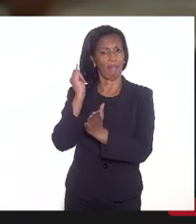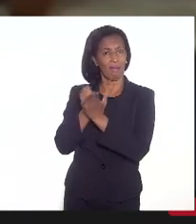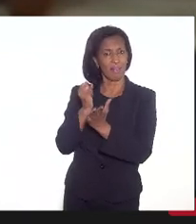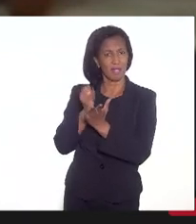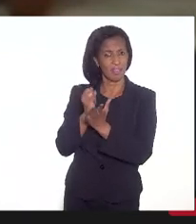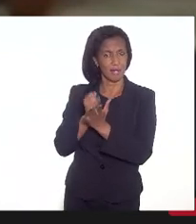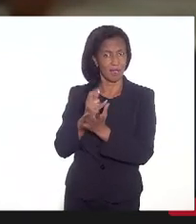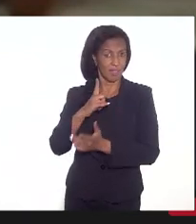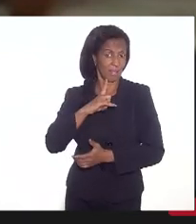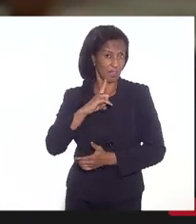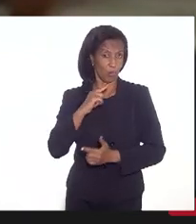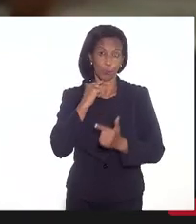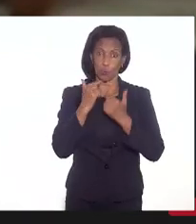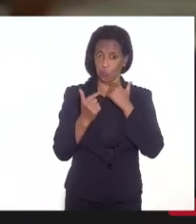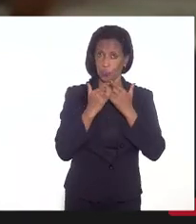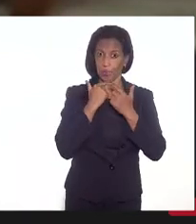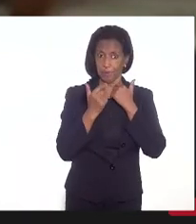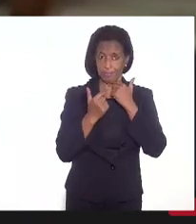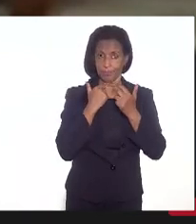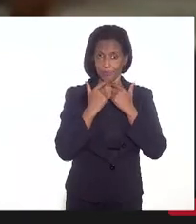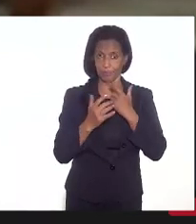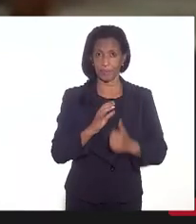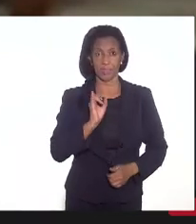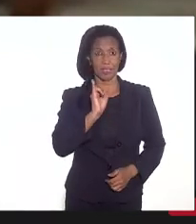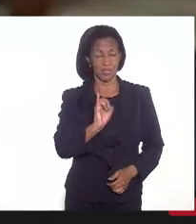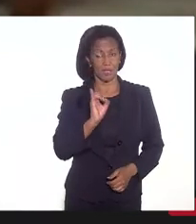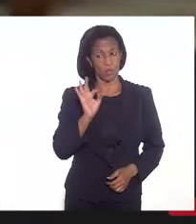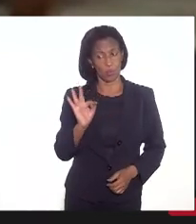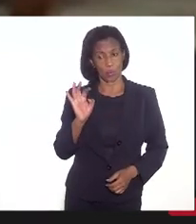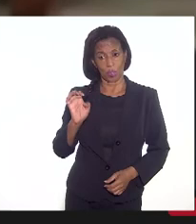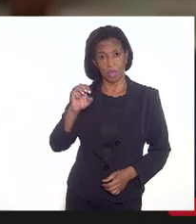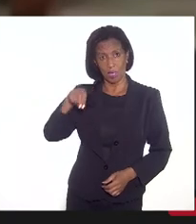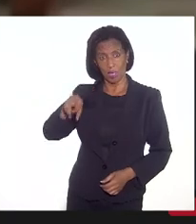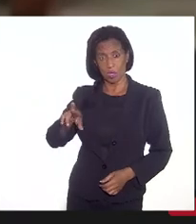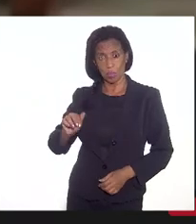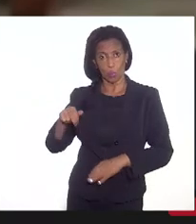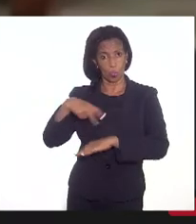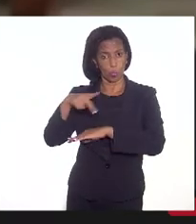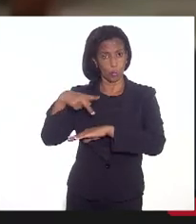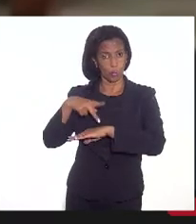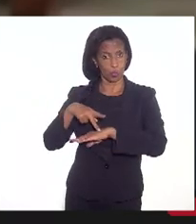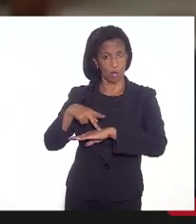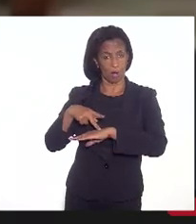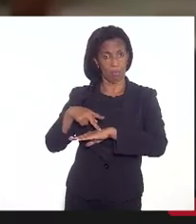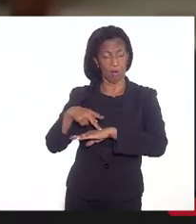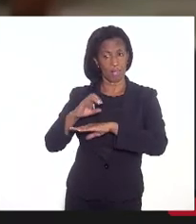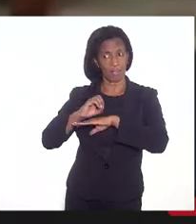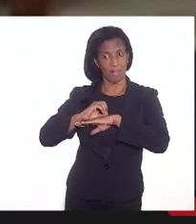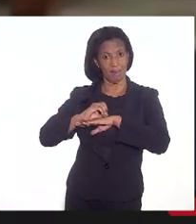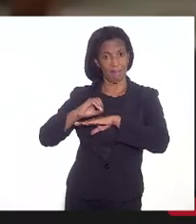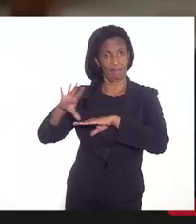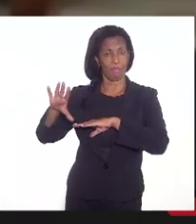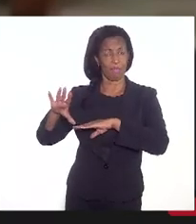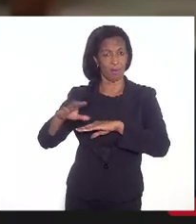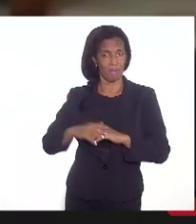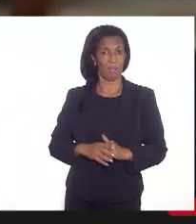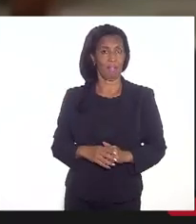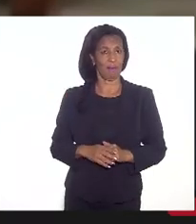Tenho as minhas dúvidas se o Tesouro Nacional encaminhará isso e